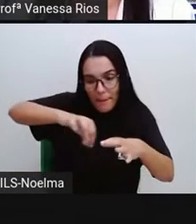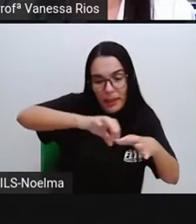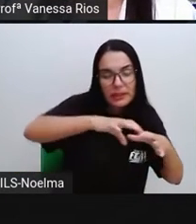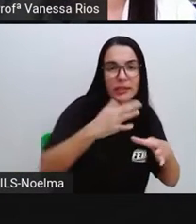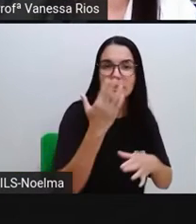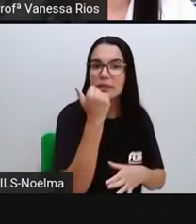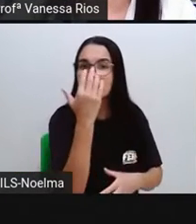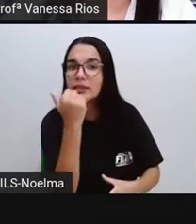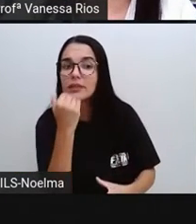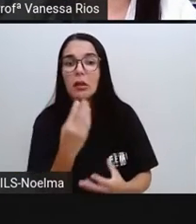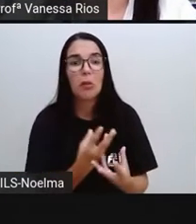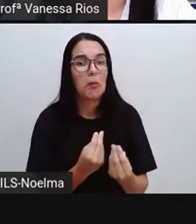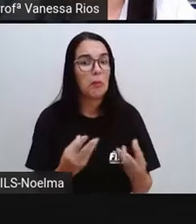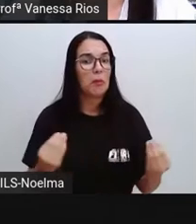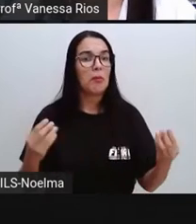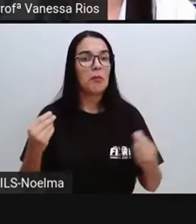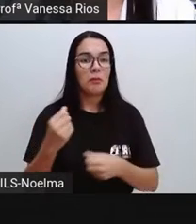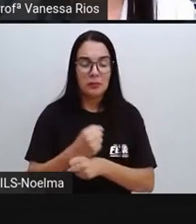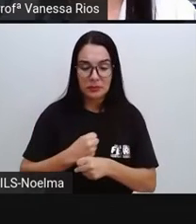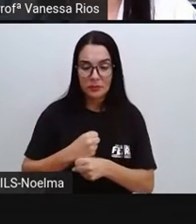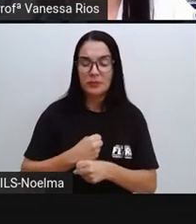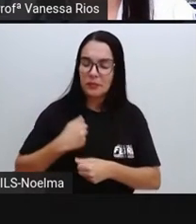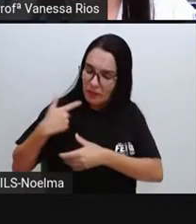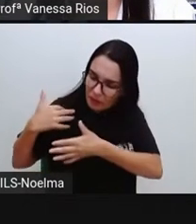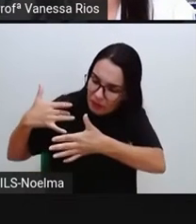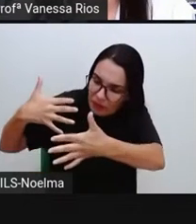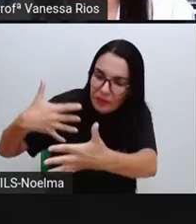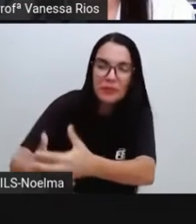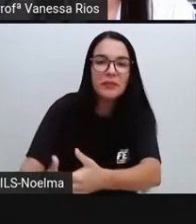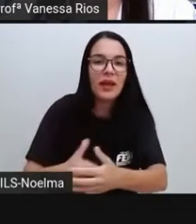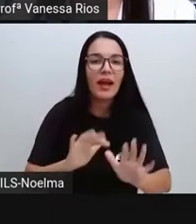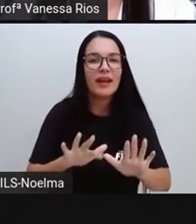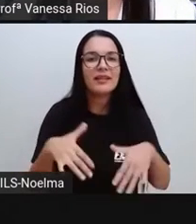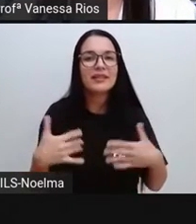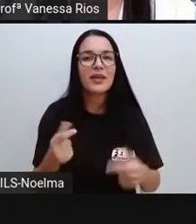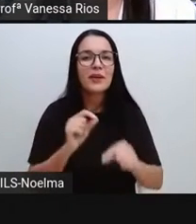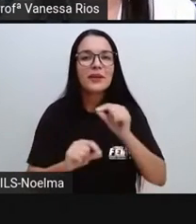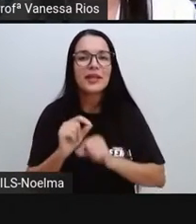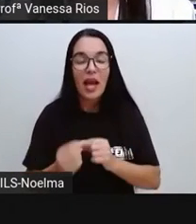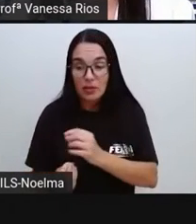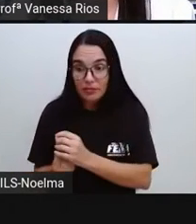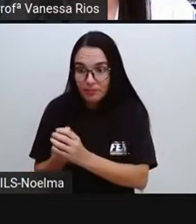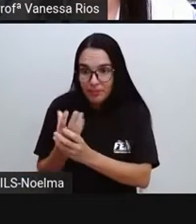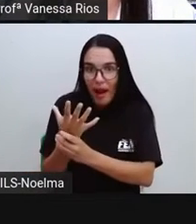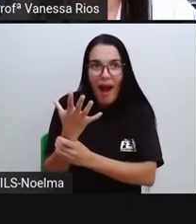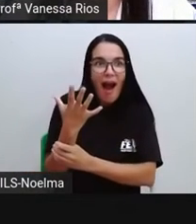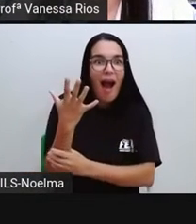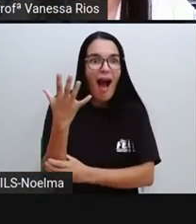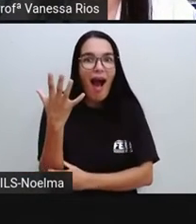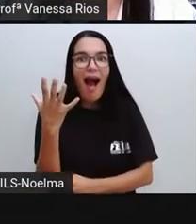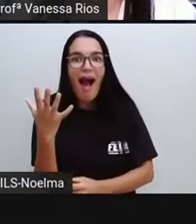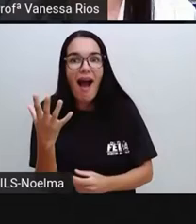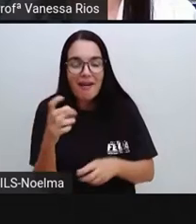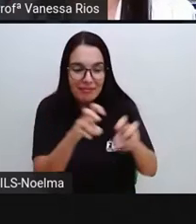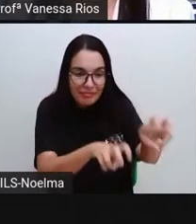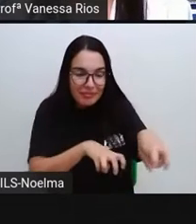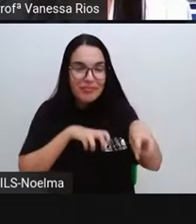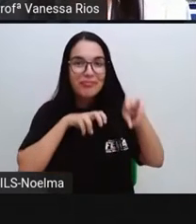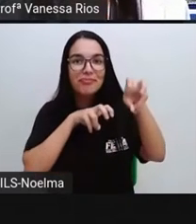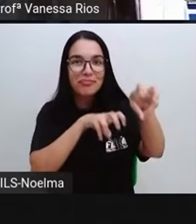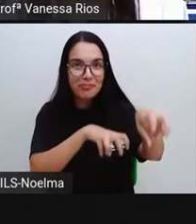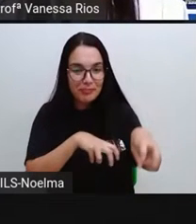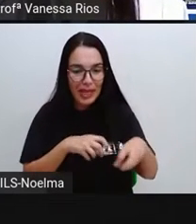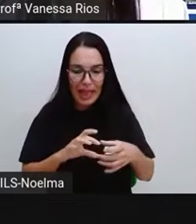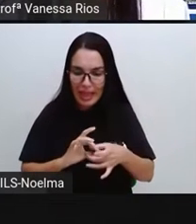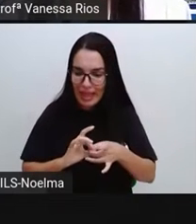durante todo o ano. A descoberta da agricultura proporcionou aos grupos sociais a própria formação